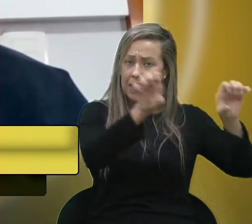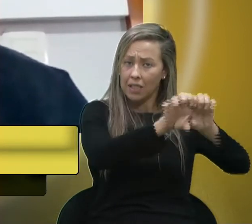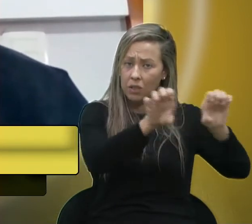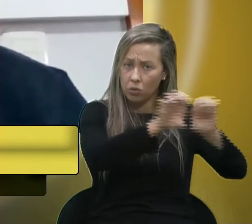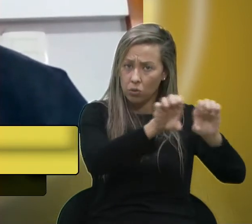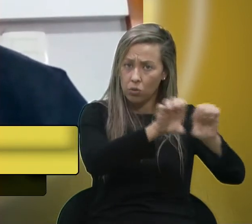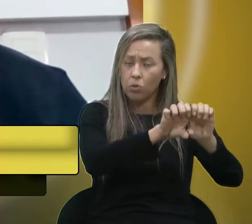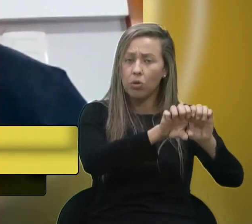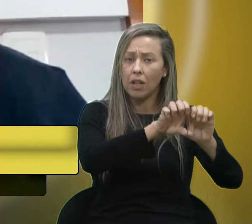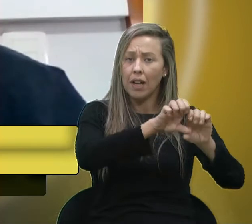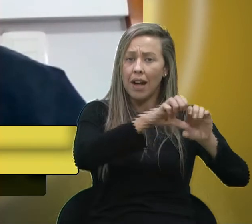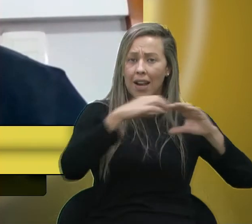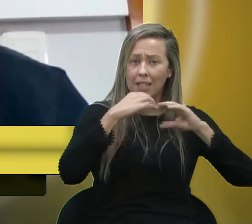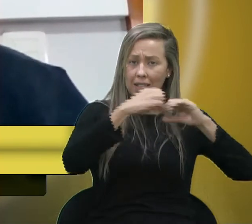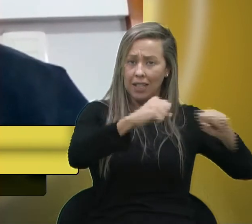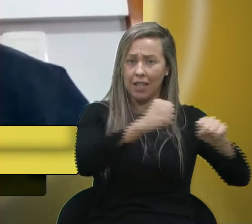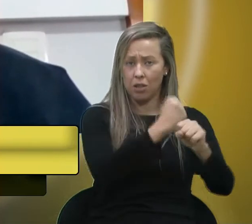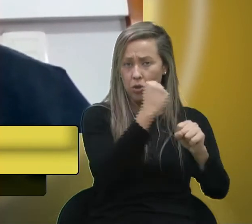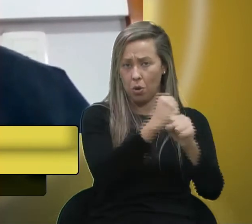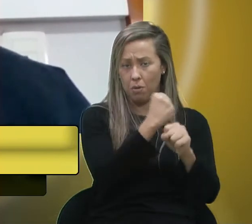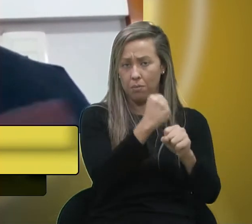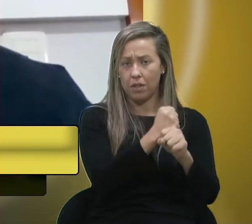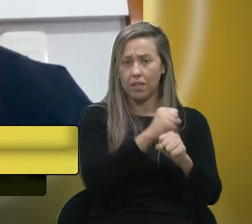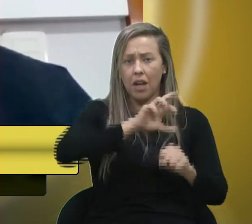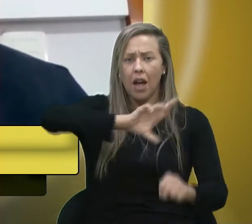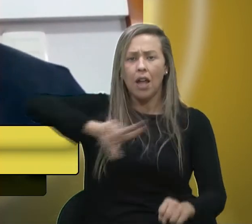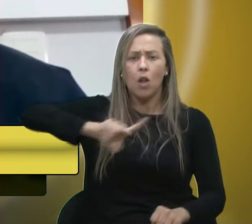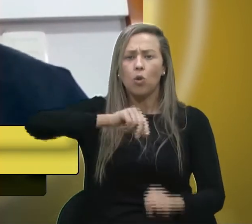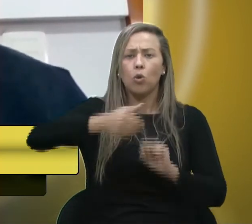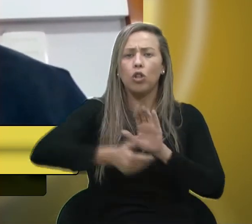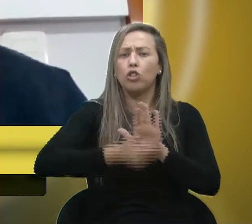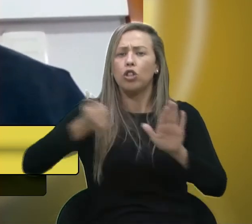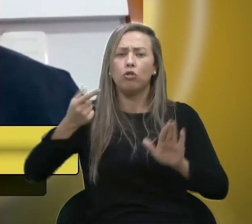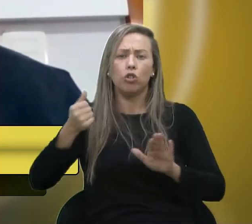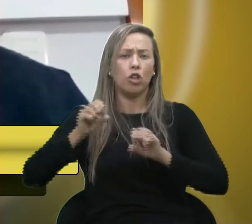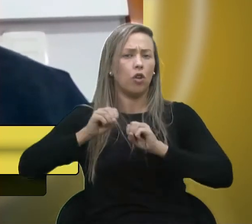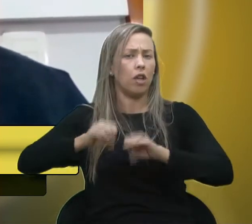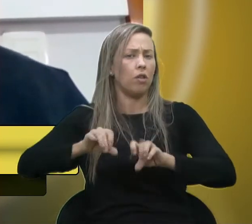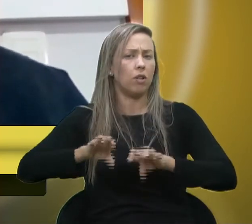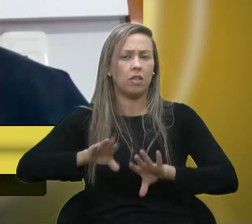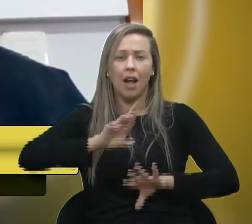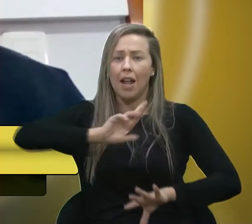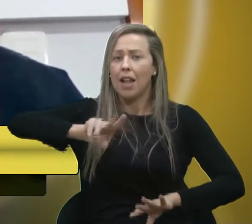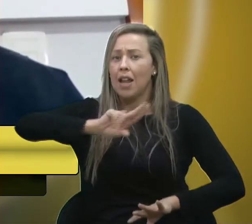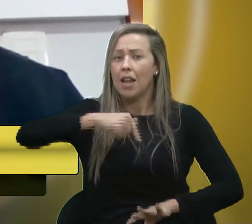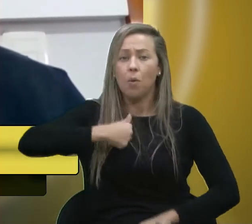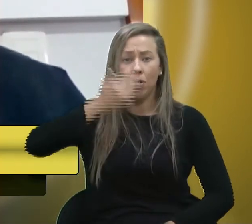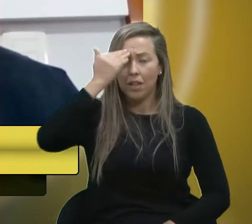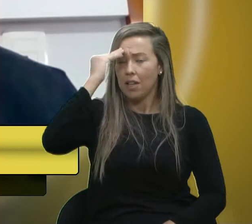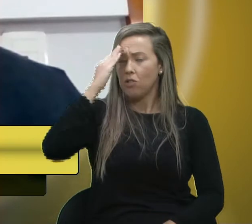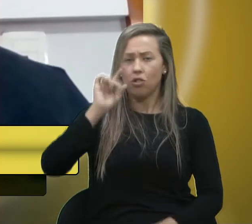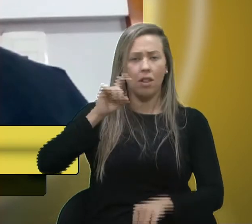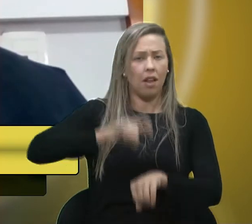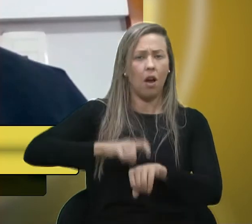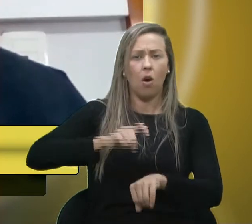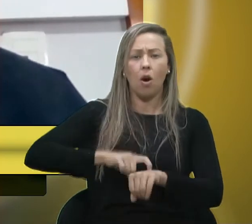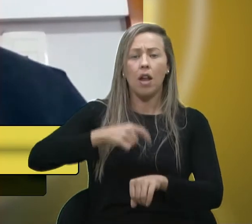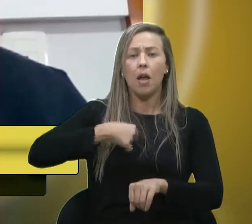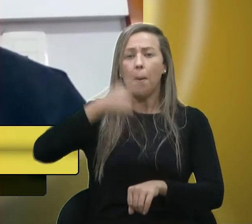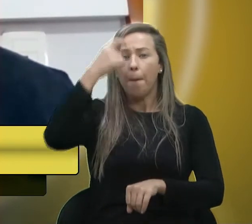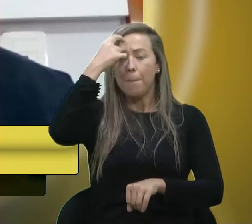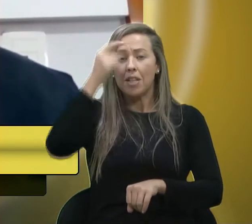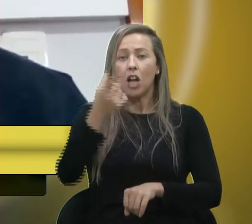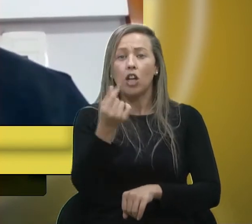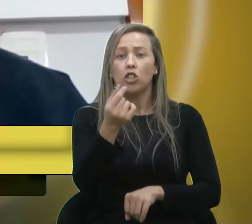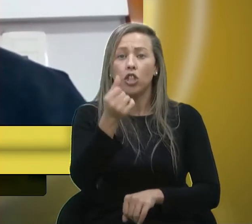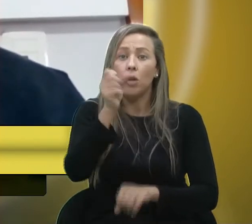Secretaria de Obras. Não que eu estava tirando dinheiro da educação, não que eu, isso não foi meu entendimento, foi o dinheiro que poderia ser